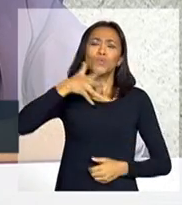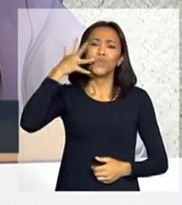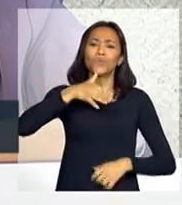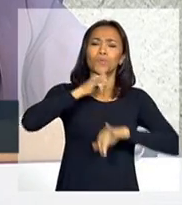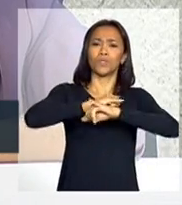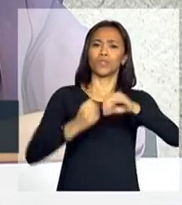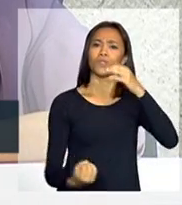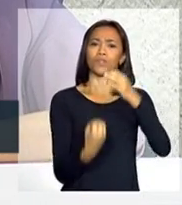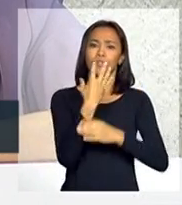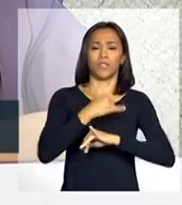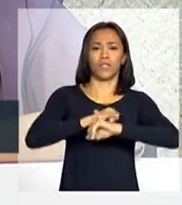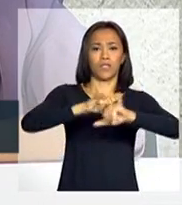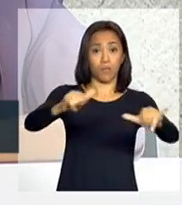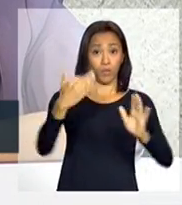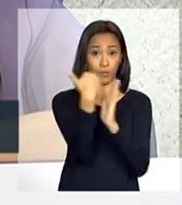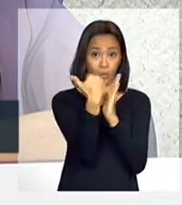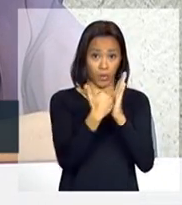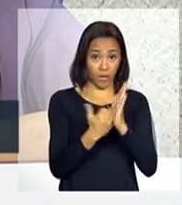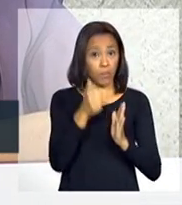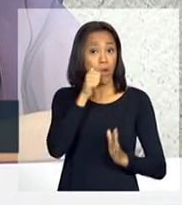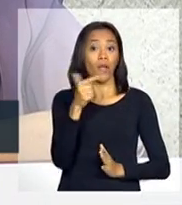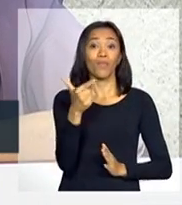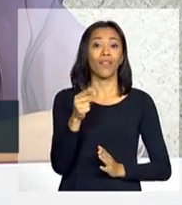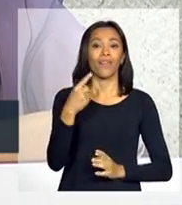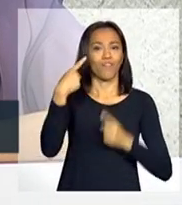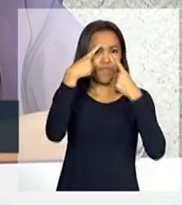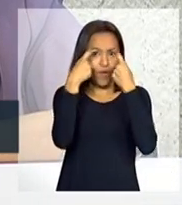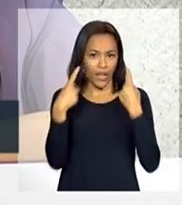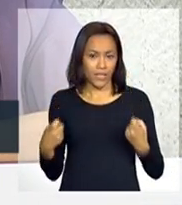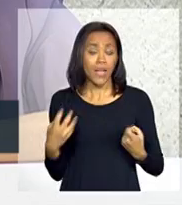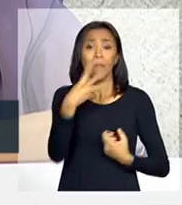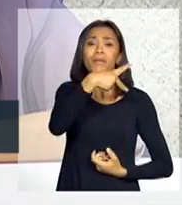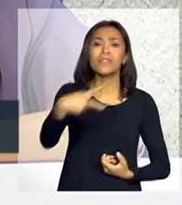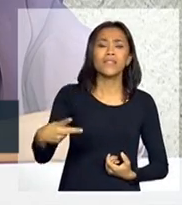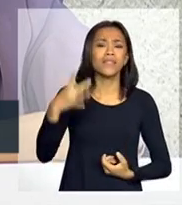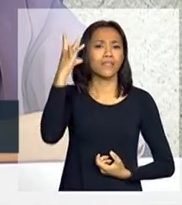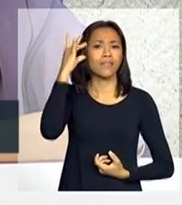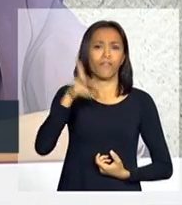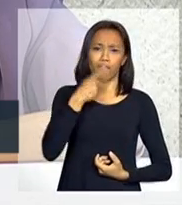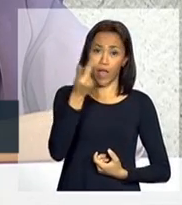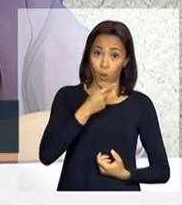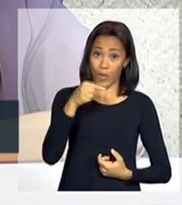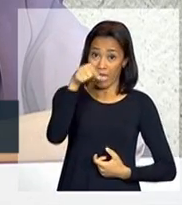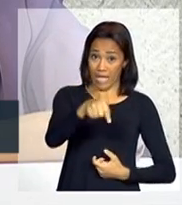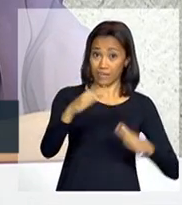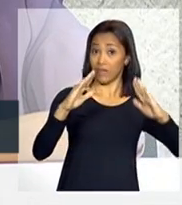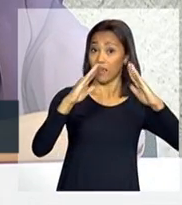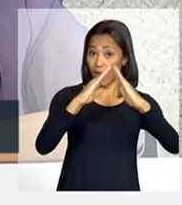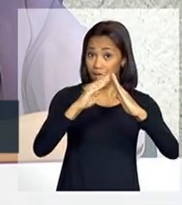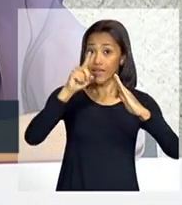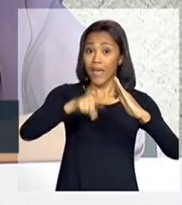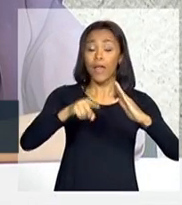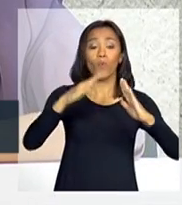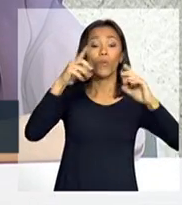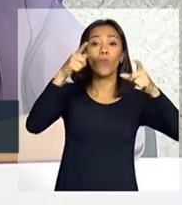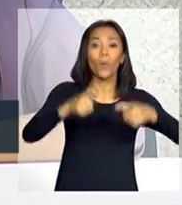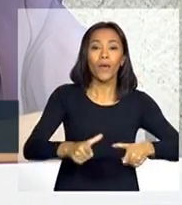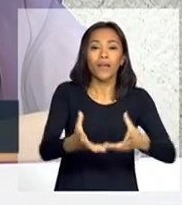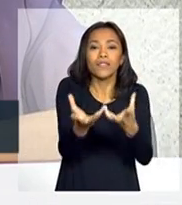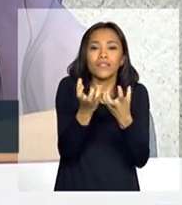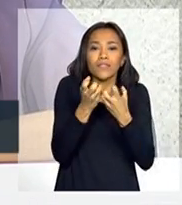programa Mulher Sem Violência, a presidenta Dilma disse que a casa da mulher brasileira é uma casa de abrigo,